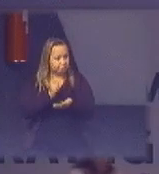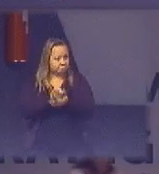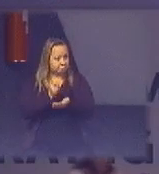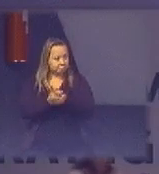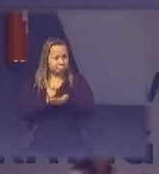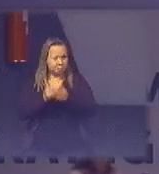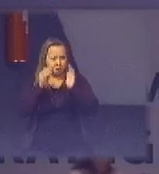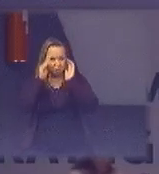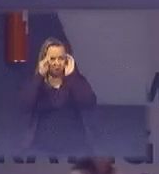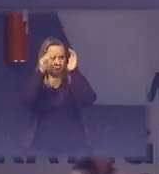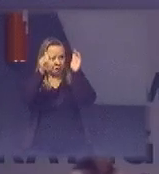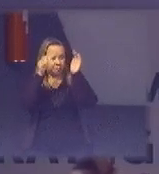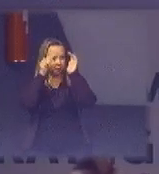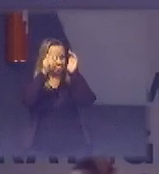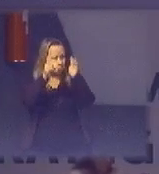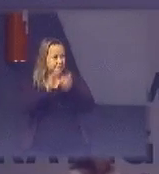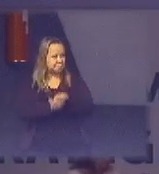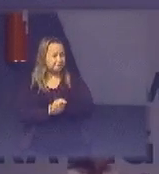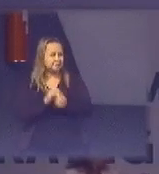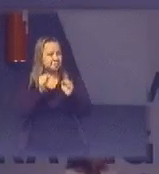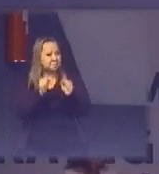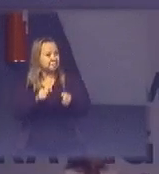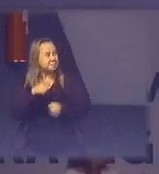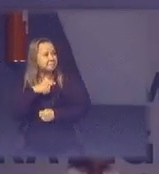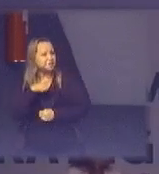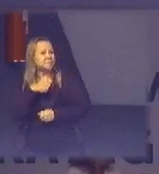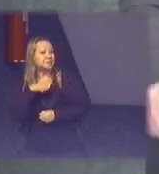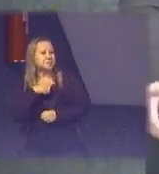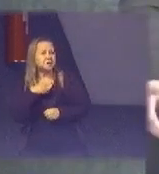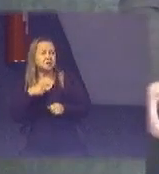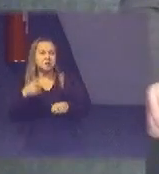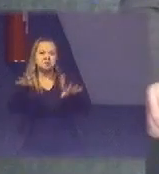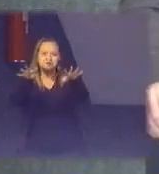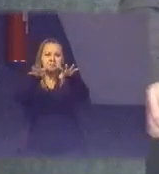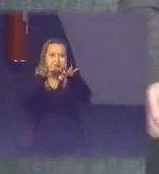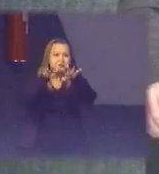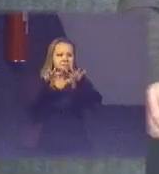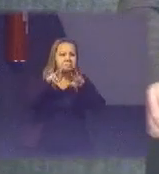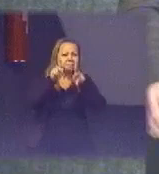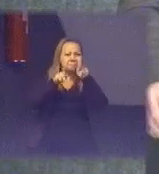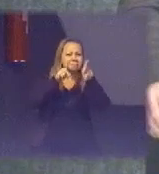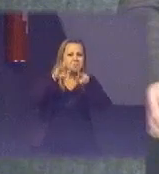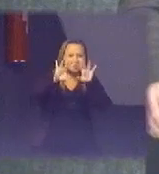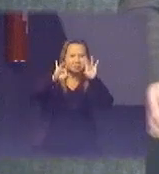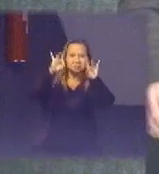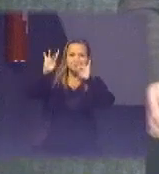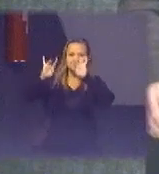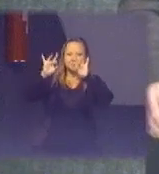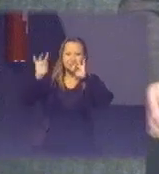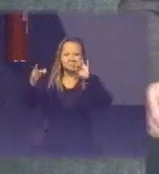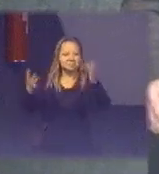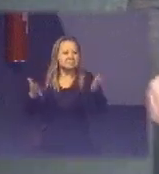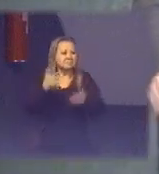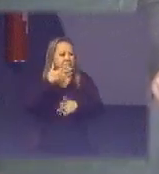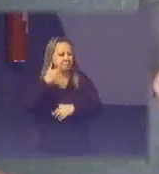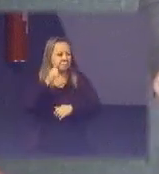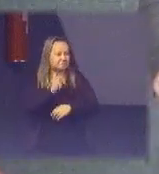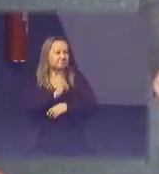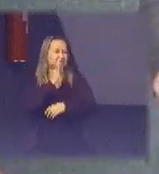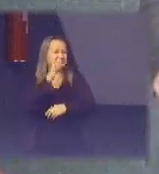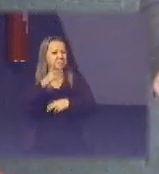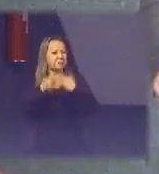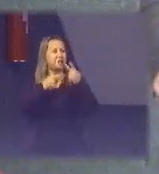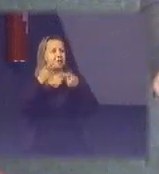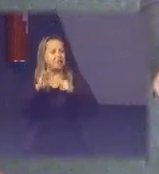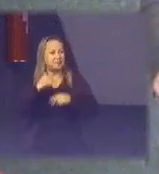honra a gente poder ter um público tão tão seleto assim para que a gente possa falar um pouquinho sobre